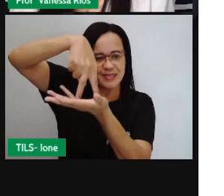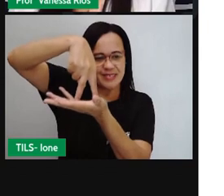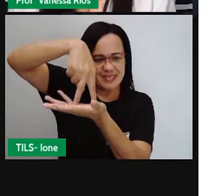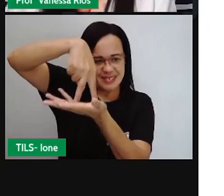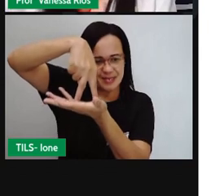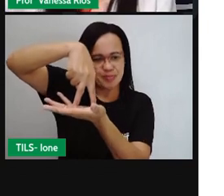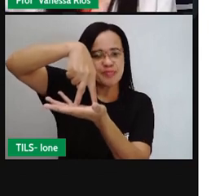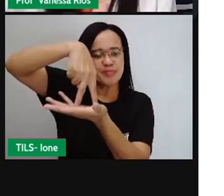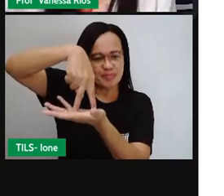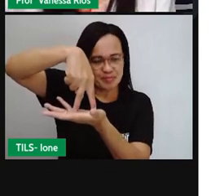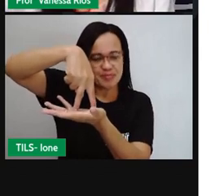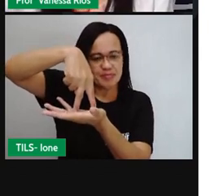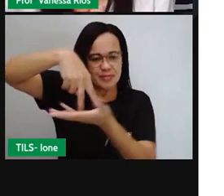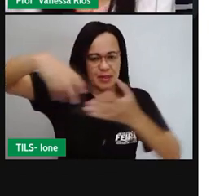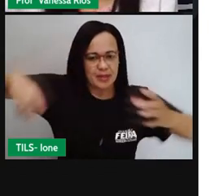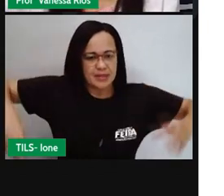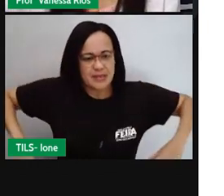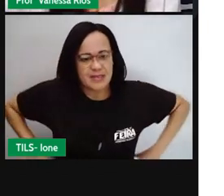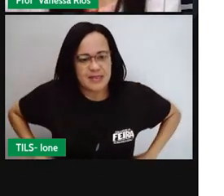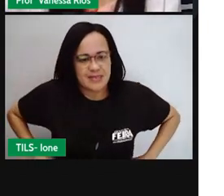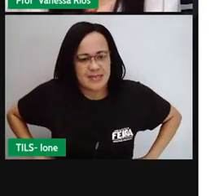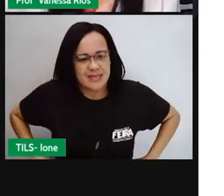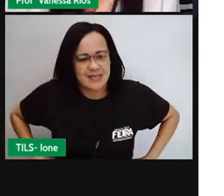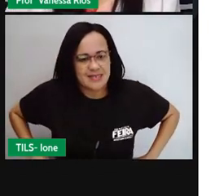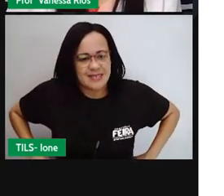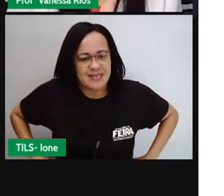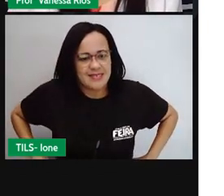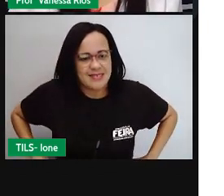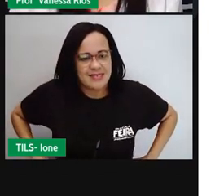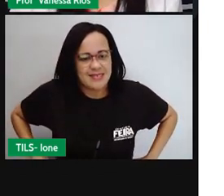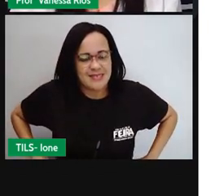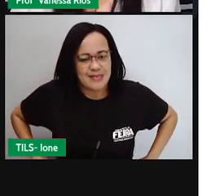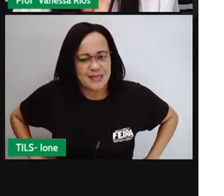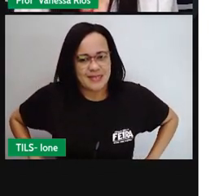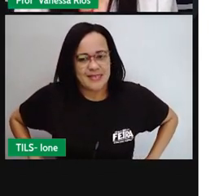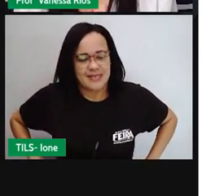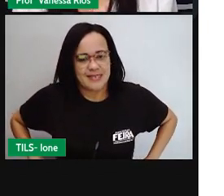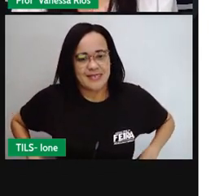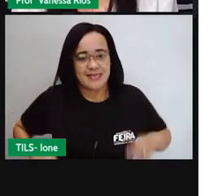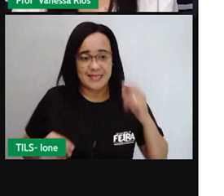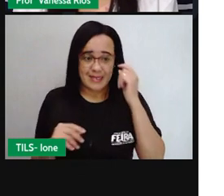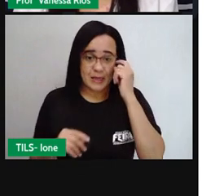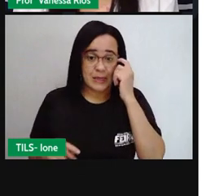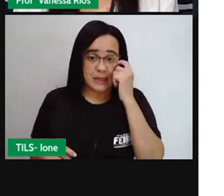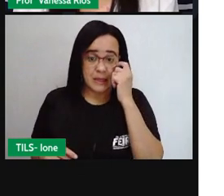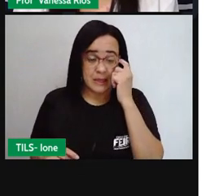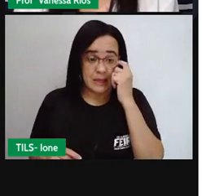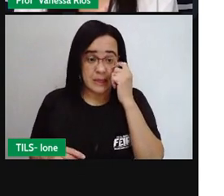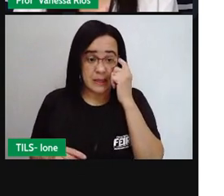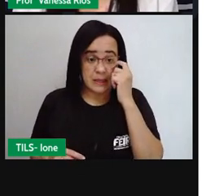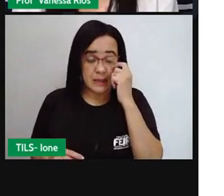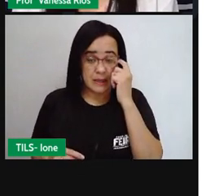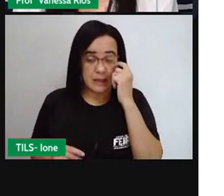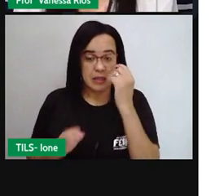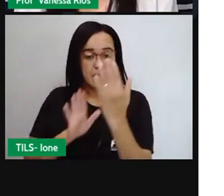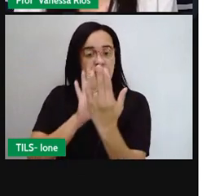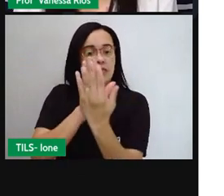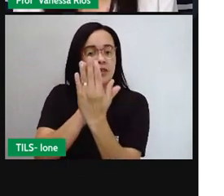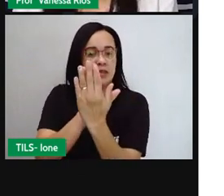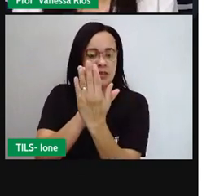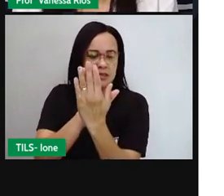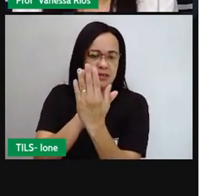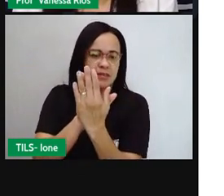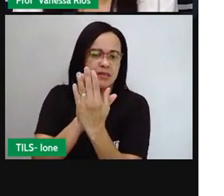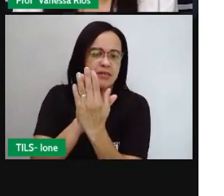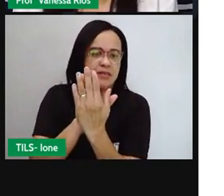certo? Coloca aí as mãos na cintura, se localiza, né, de frente para algo aí, provavelmente de frente aí para a tela